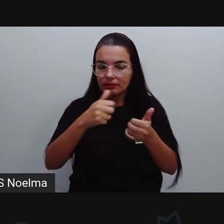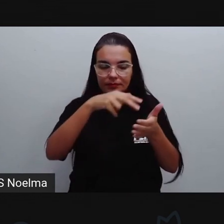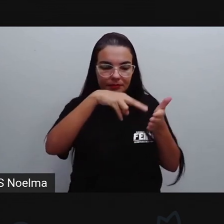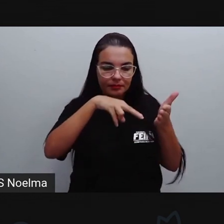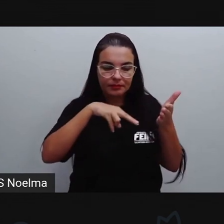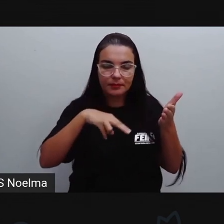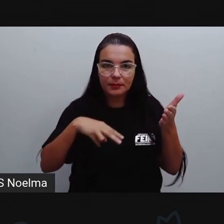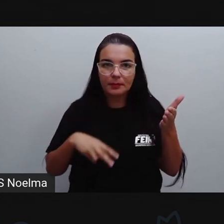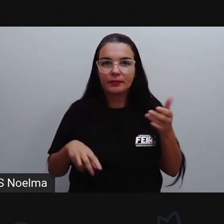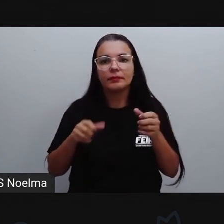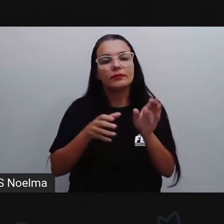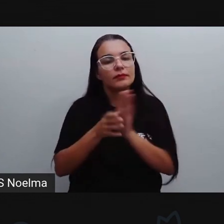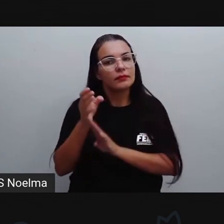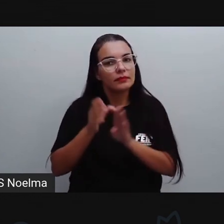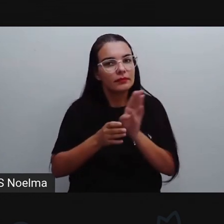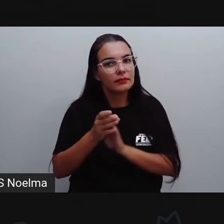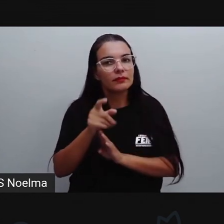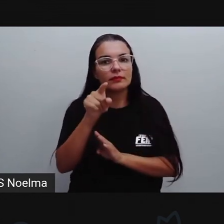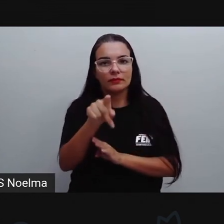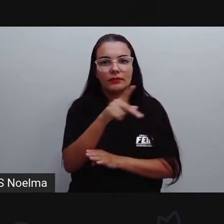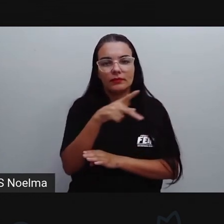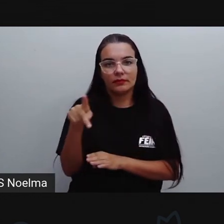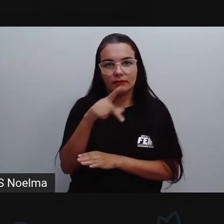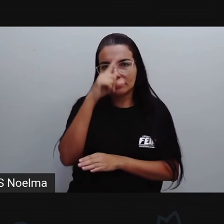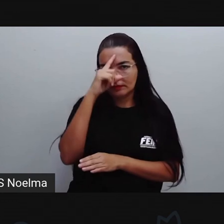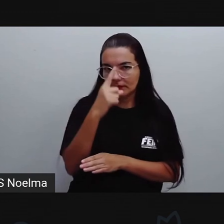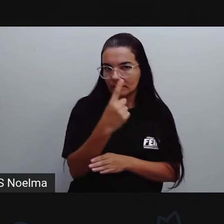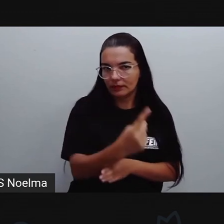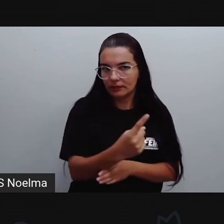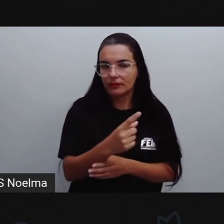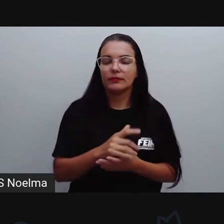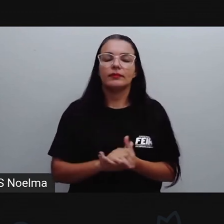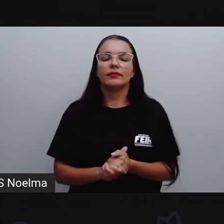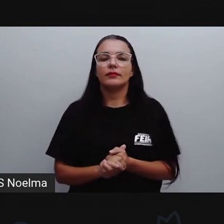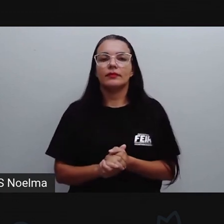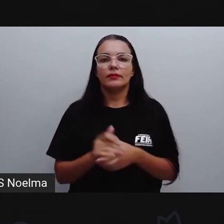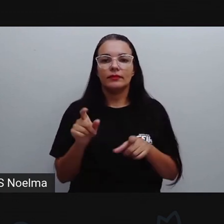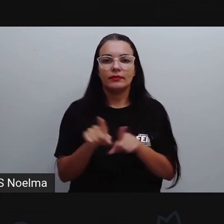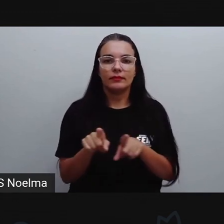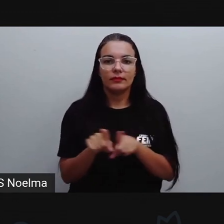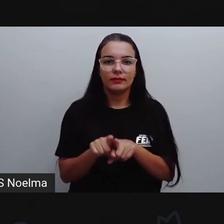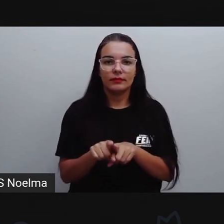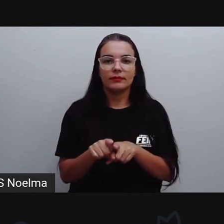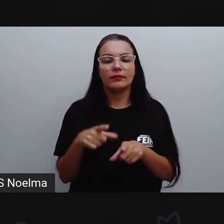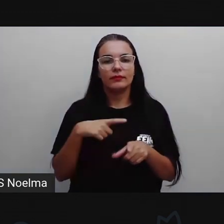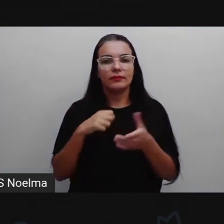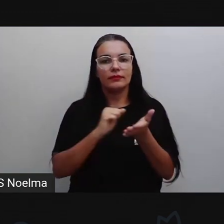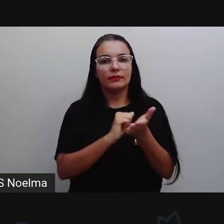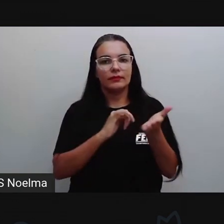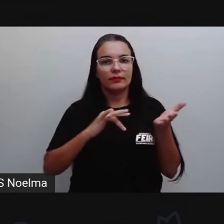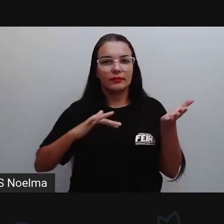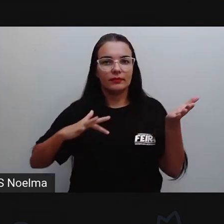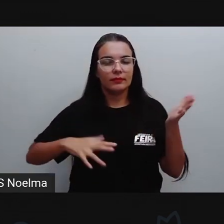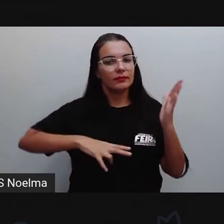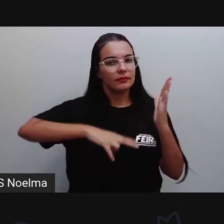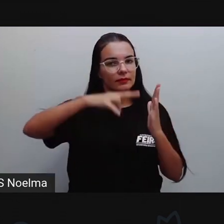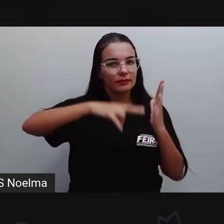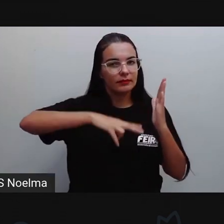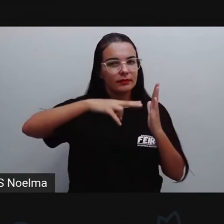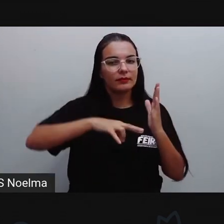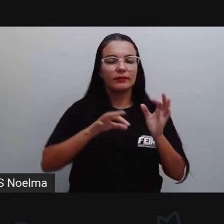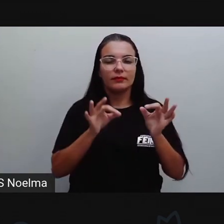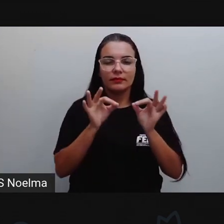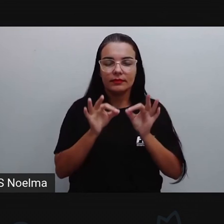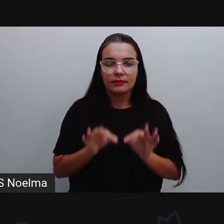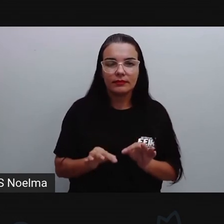aí, certo? Nas orientações que foram dadas pelo seu professor, pela sua professora. Vejam já a atividade, leiam essa atividade, para que no